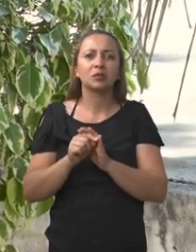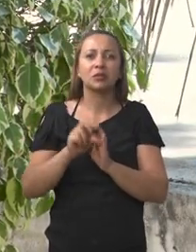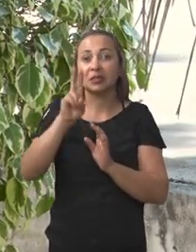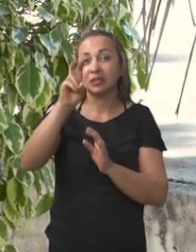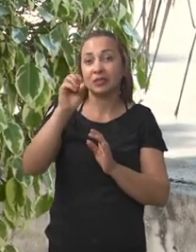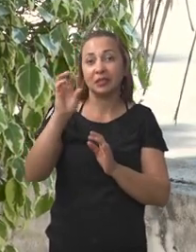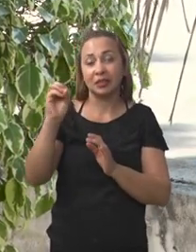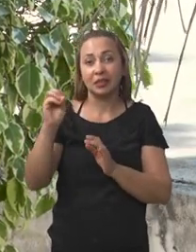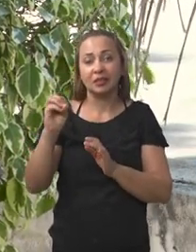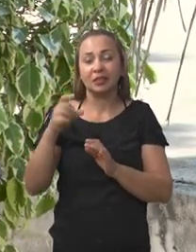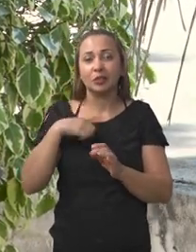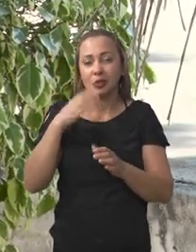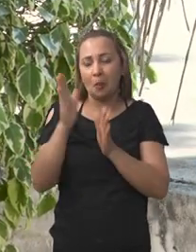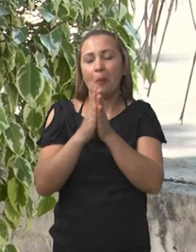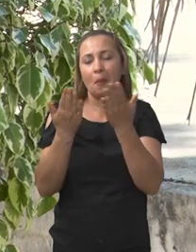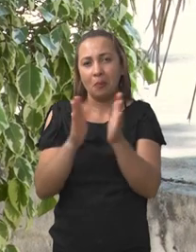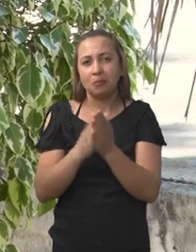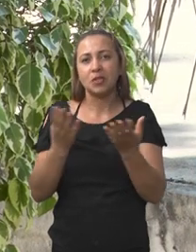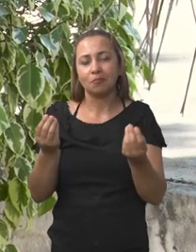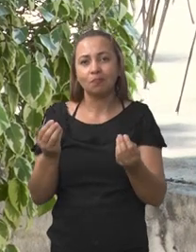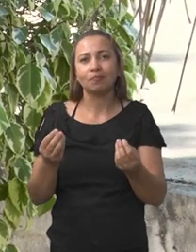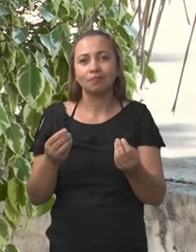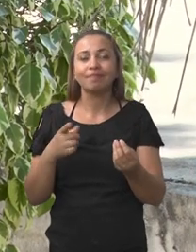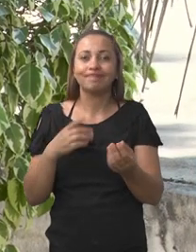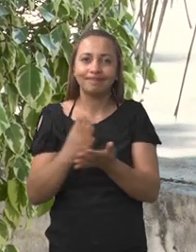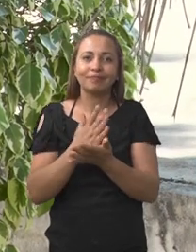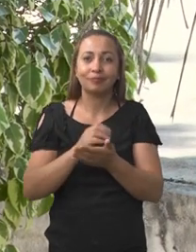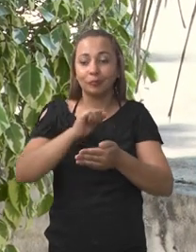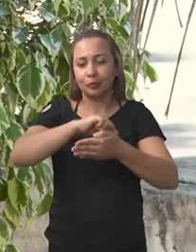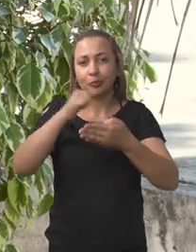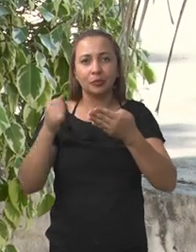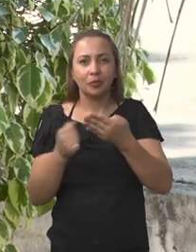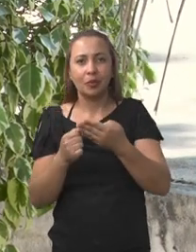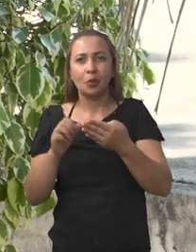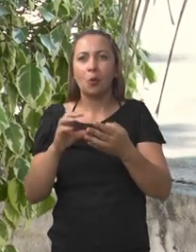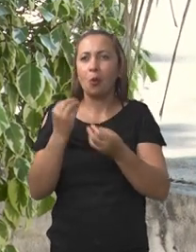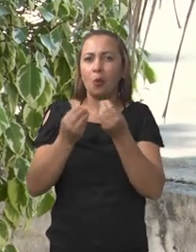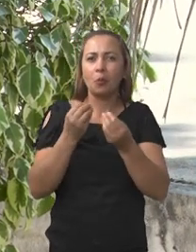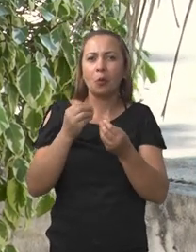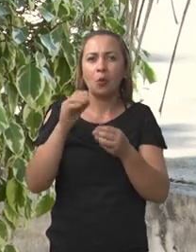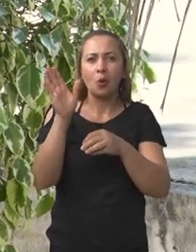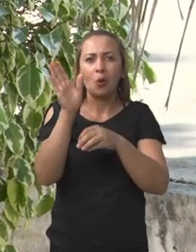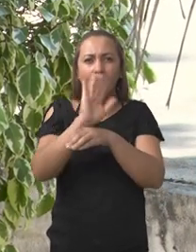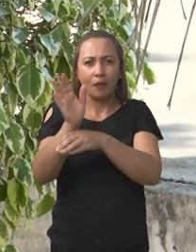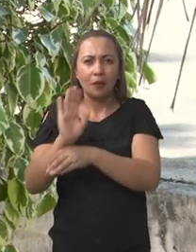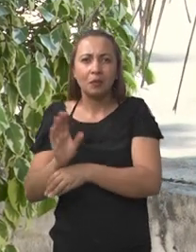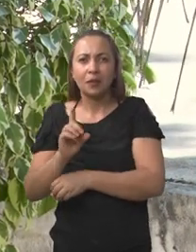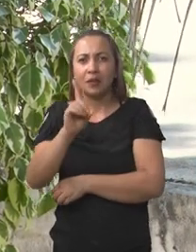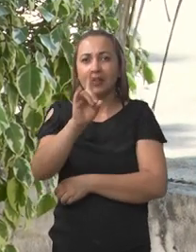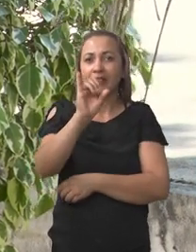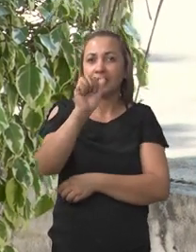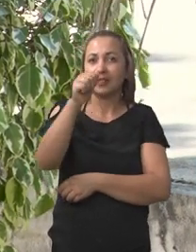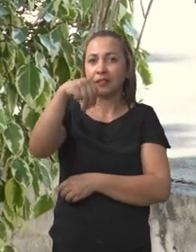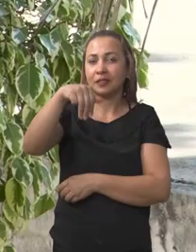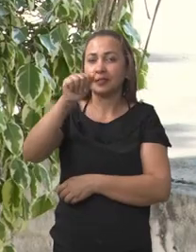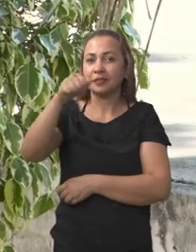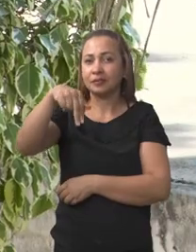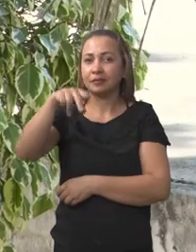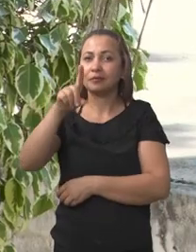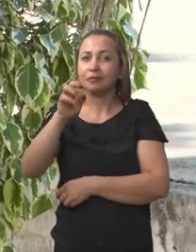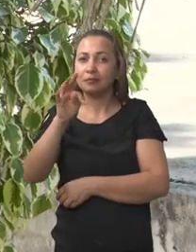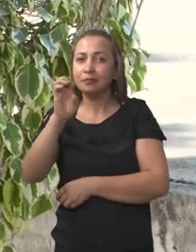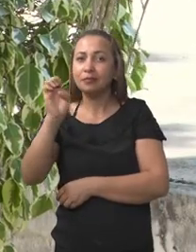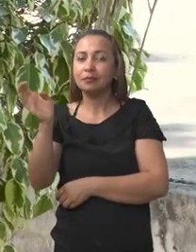indicava mesmo a extrema pobreza. Algumas obras, como o filme Diamante Bruto, né? Que foi dirigido por